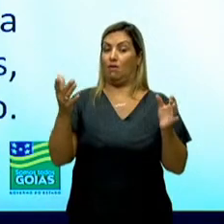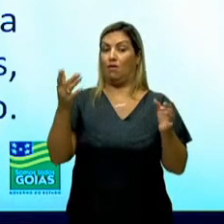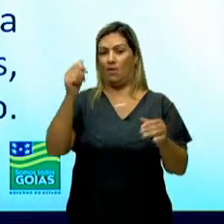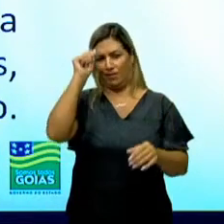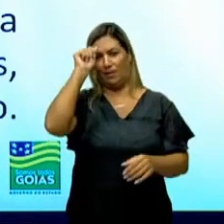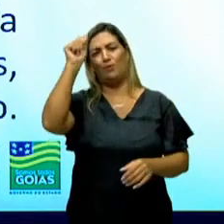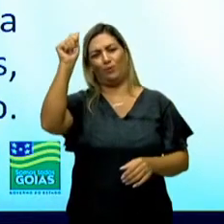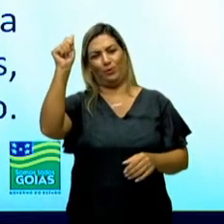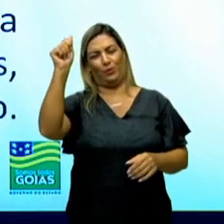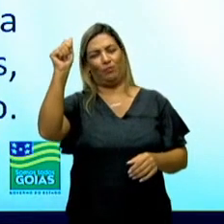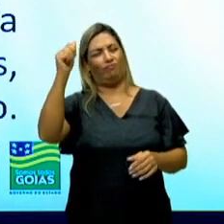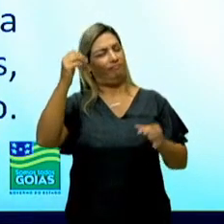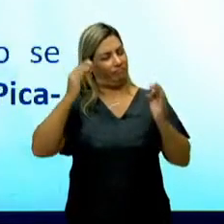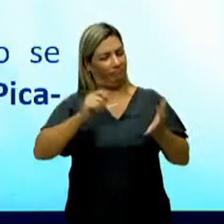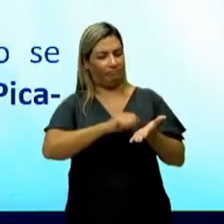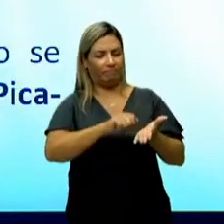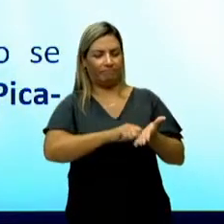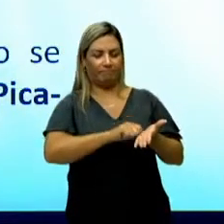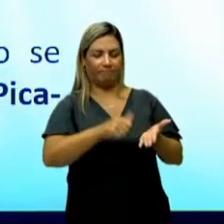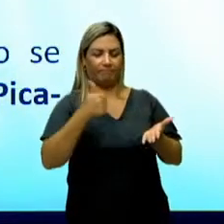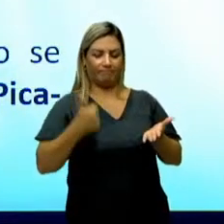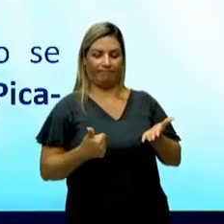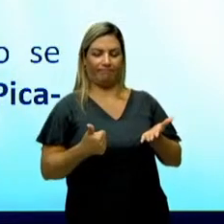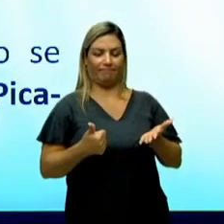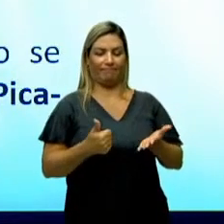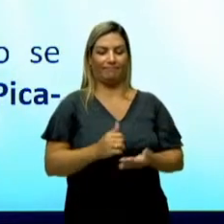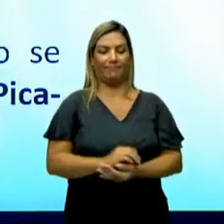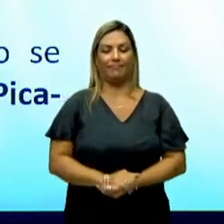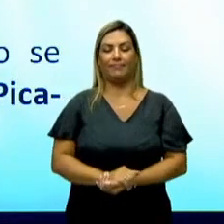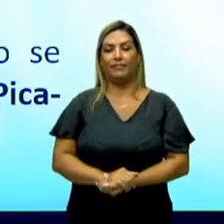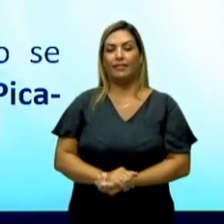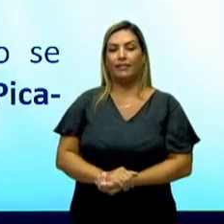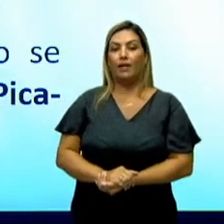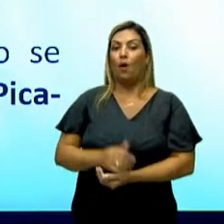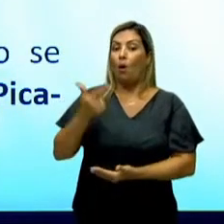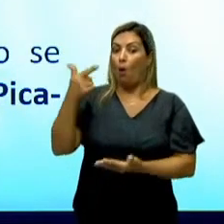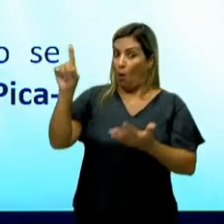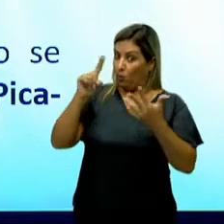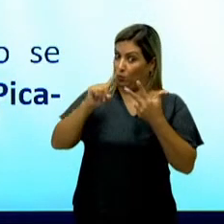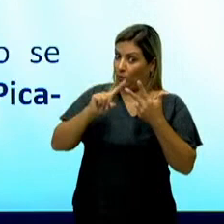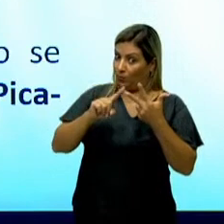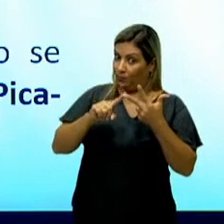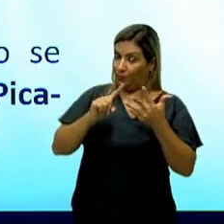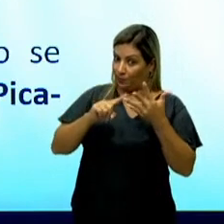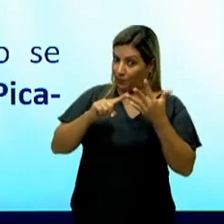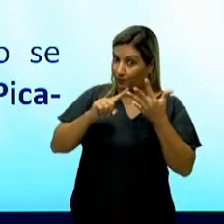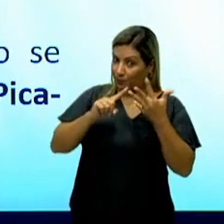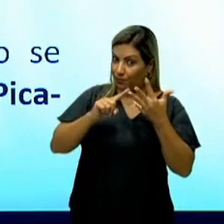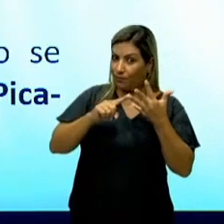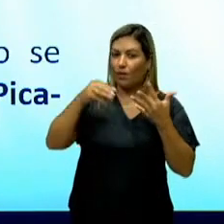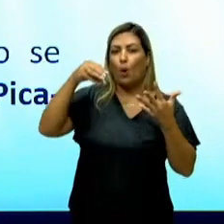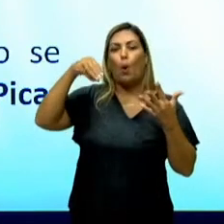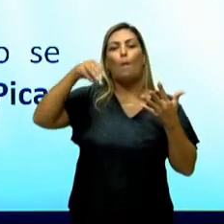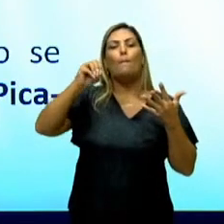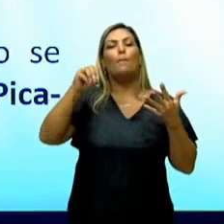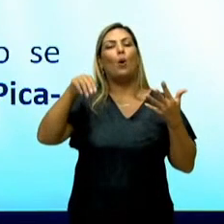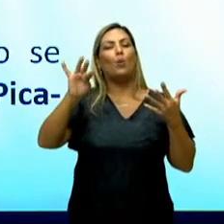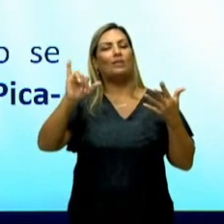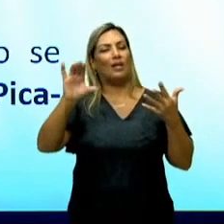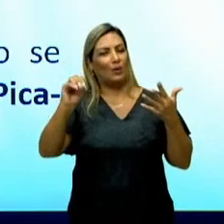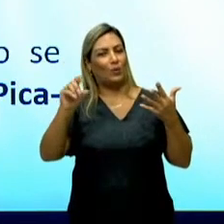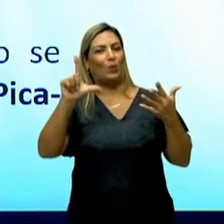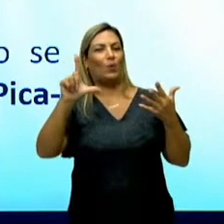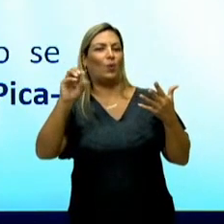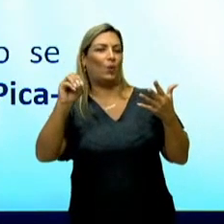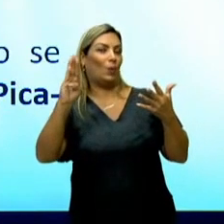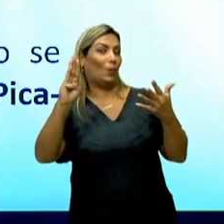esse exímio escritor. Outro escritor que você já deve ter ouvido falar, com certeza, Monteiro Lobato. Ele